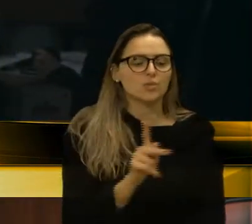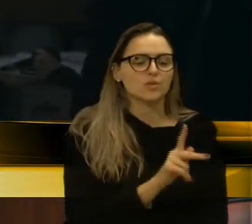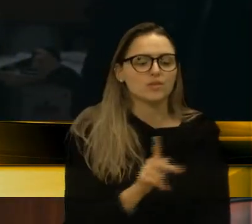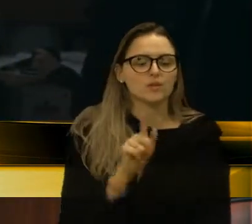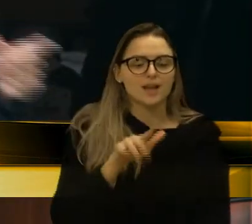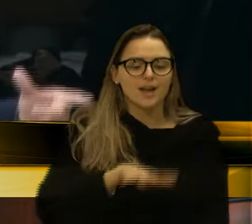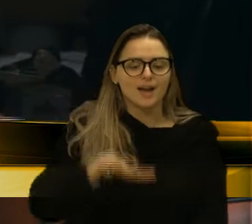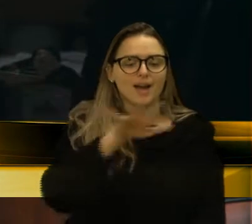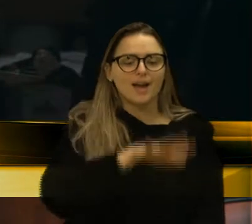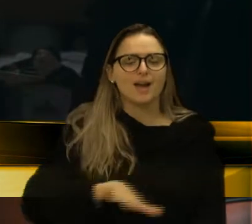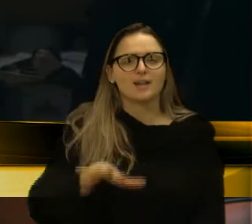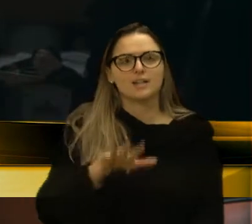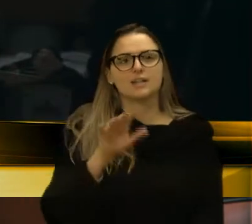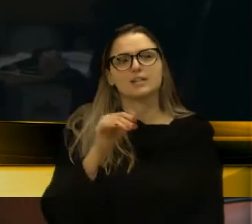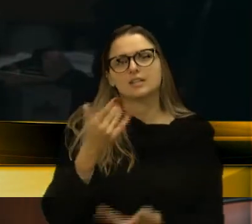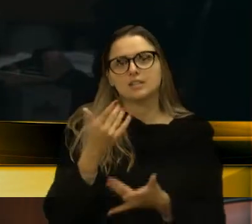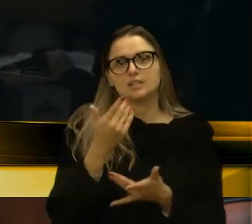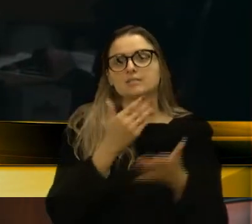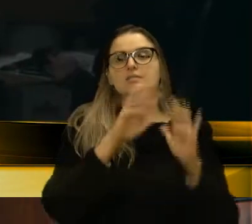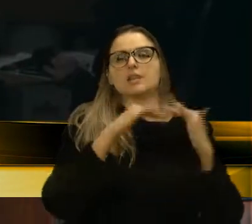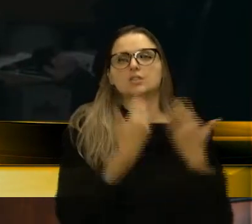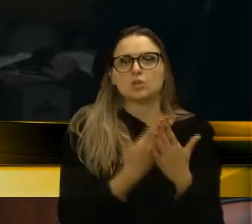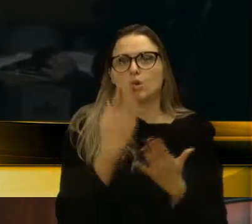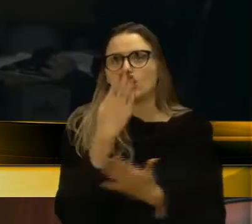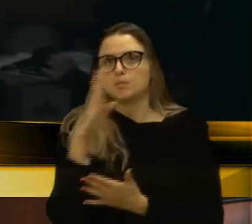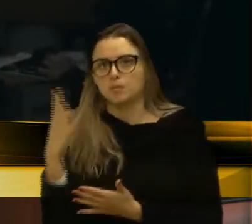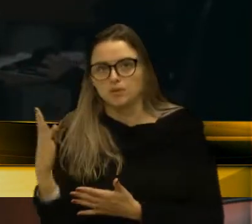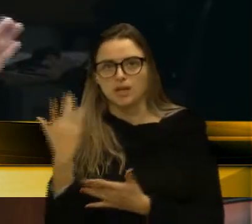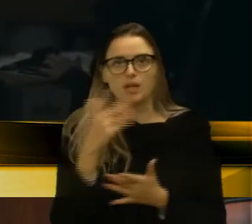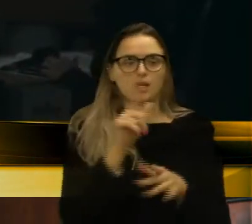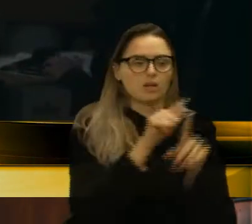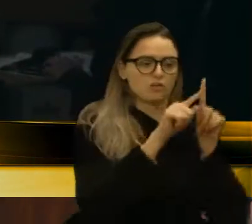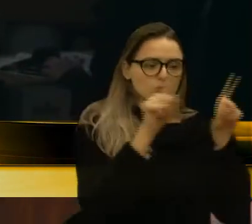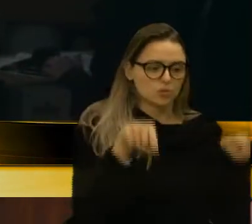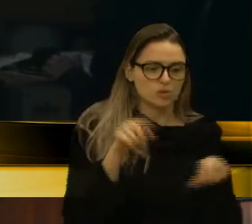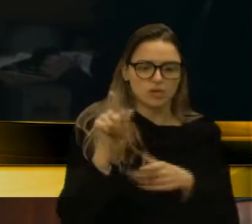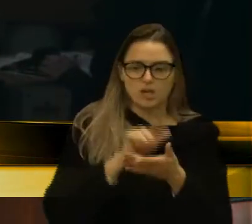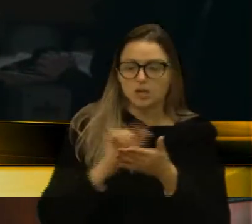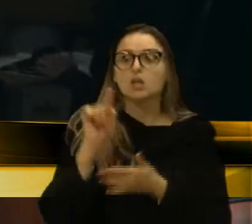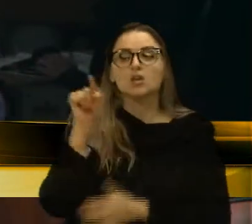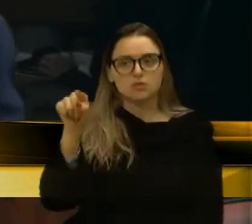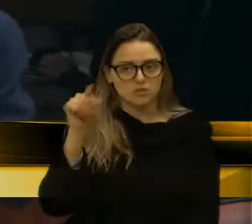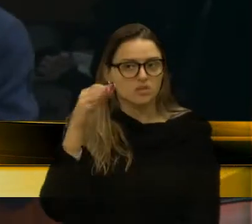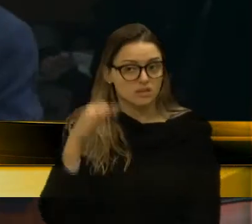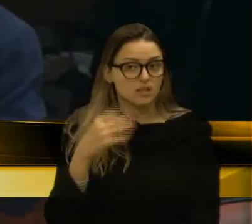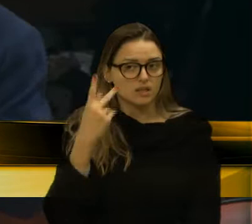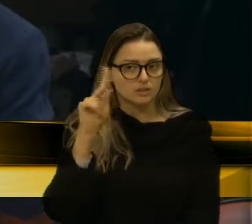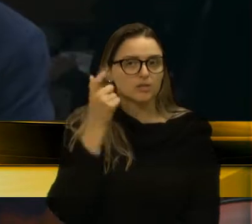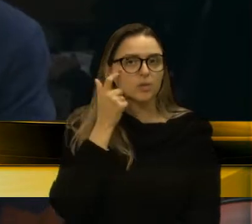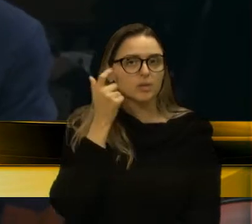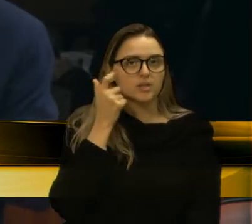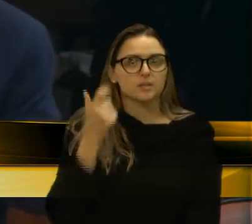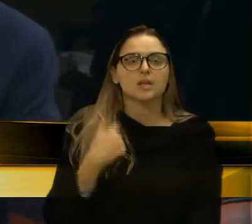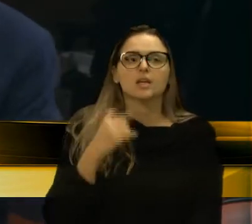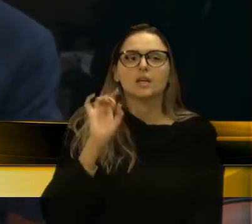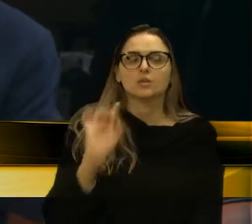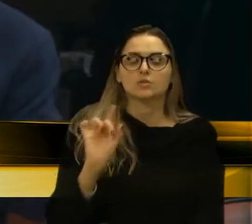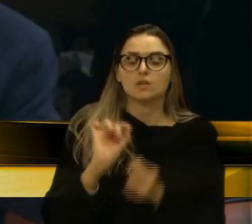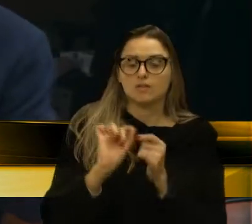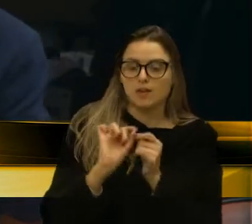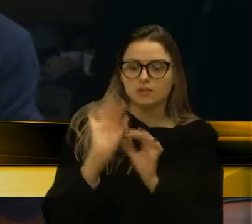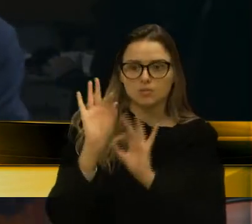escolar, bibliotecário, funcionários. Vossa excelência está correto no pensamento. Eu só faço esse reparo